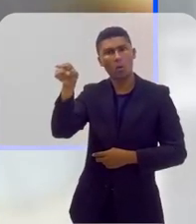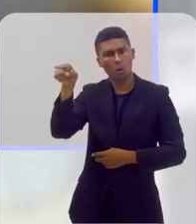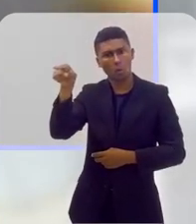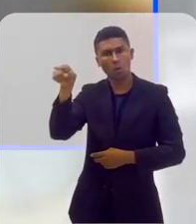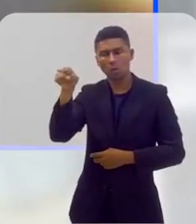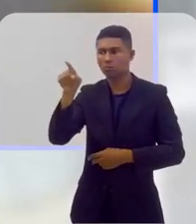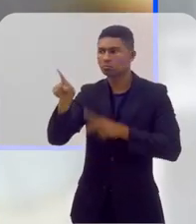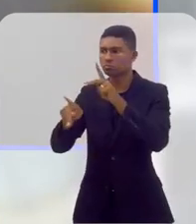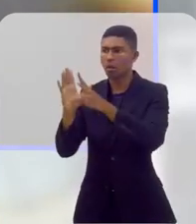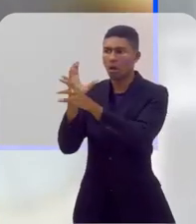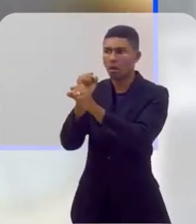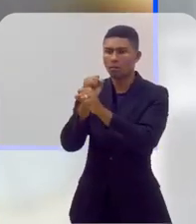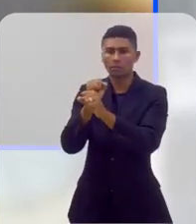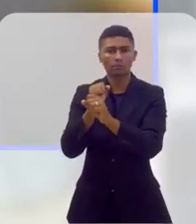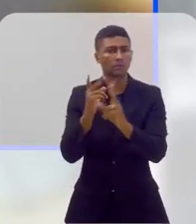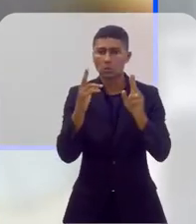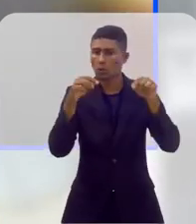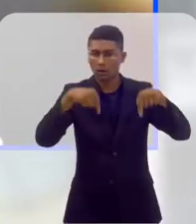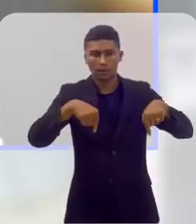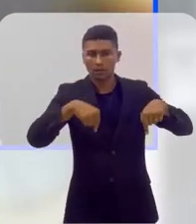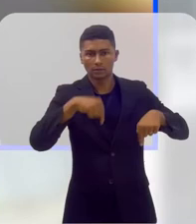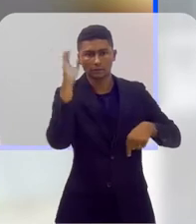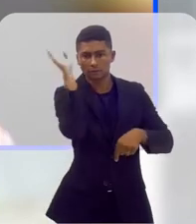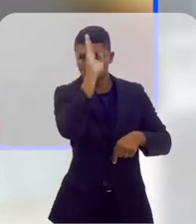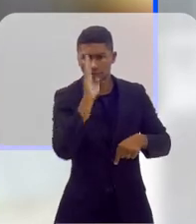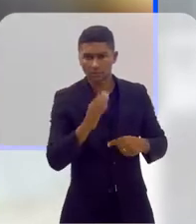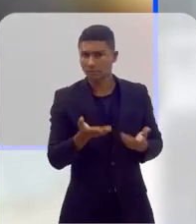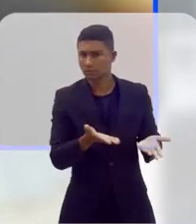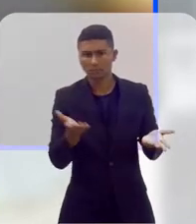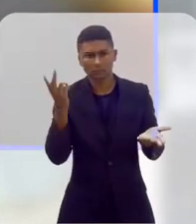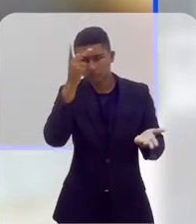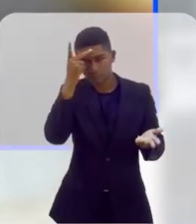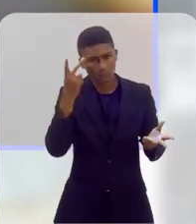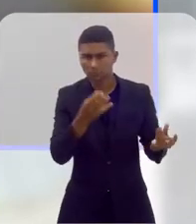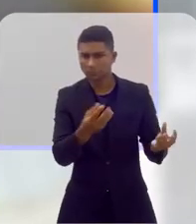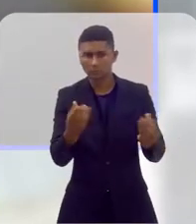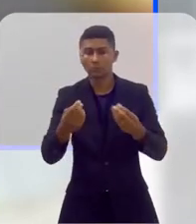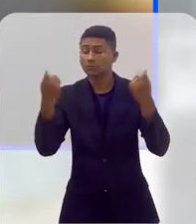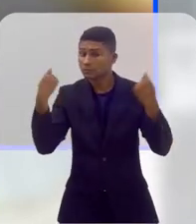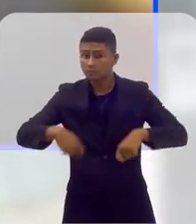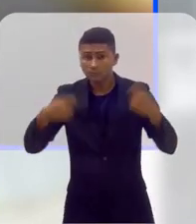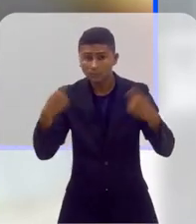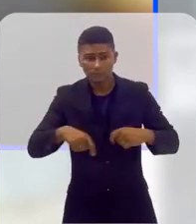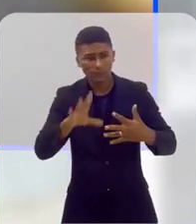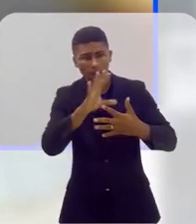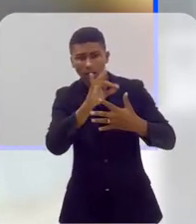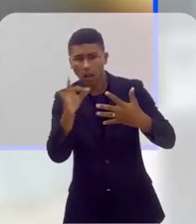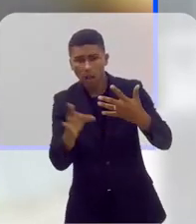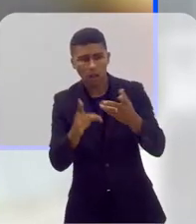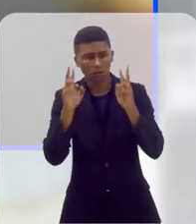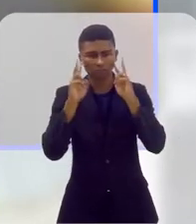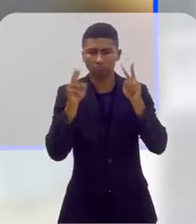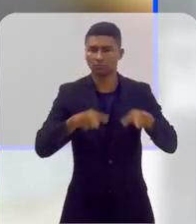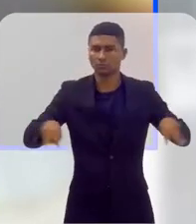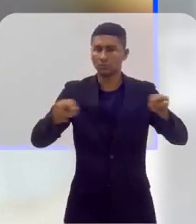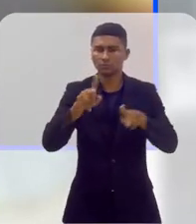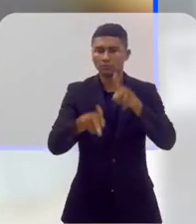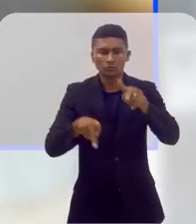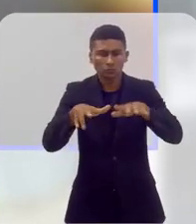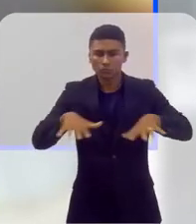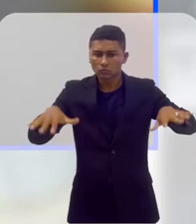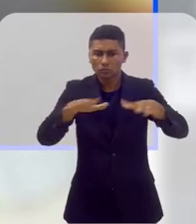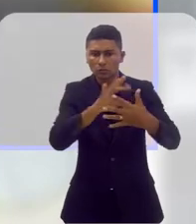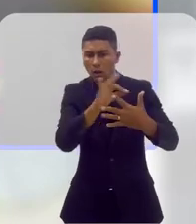é o Brasil. E nós precisamos de um olhar muito singularizado dessas particularidades para compreender a sua população,